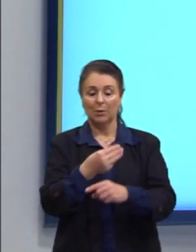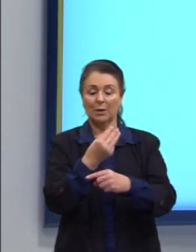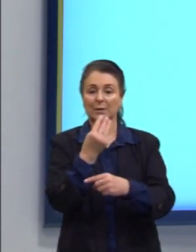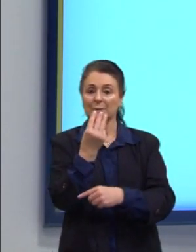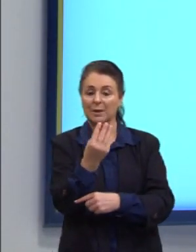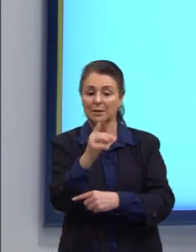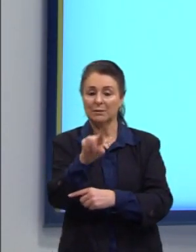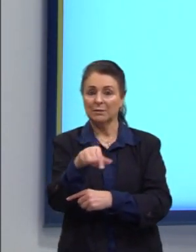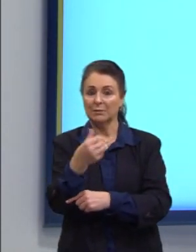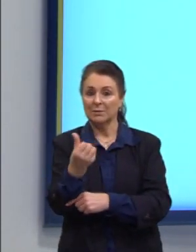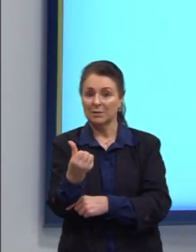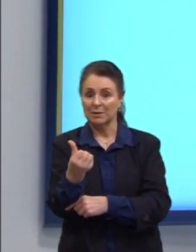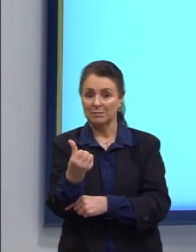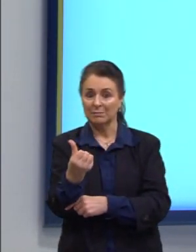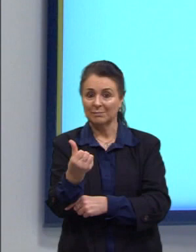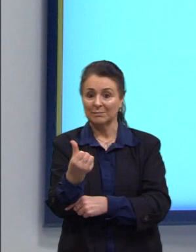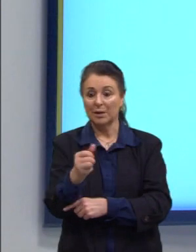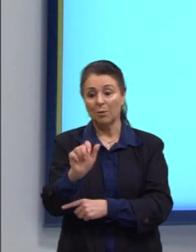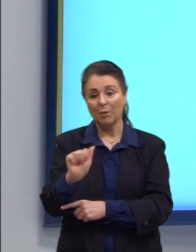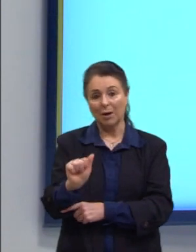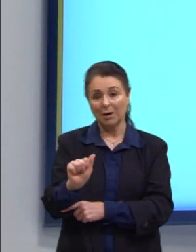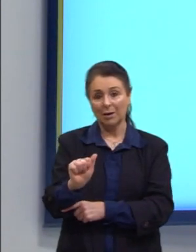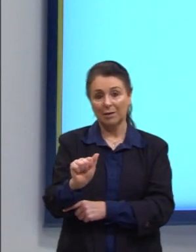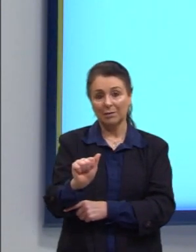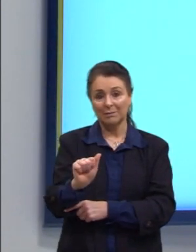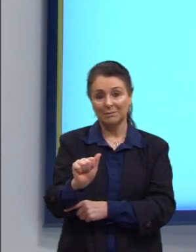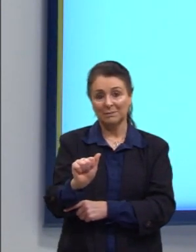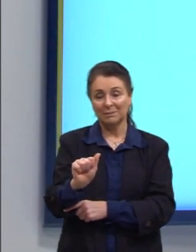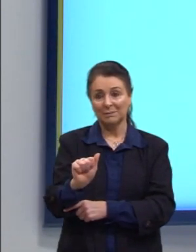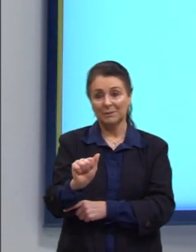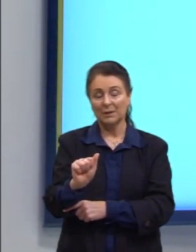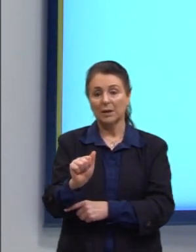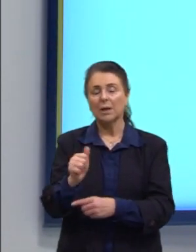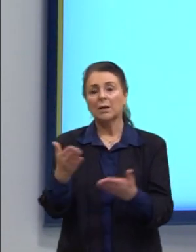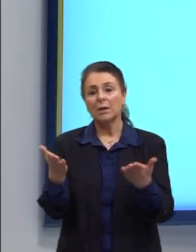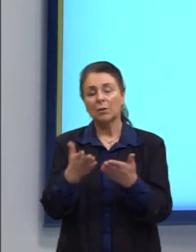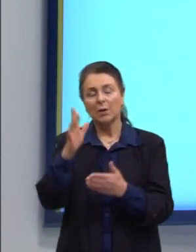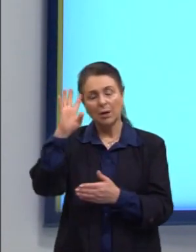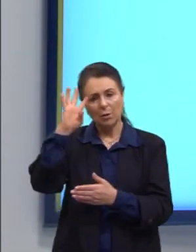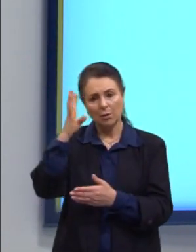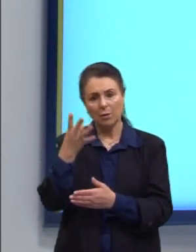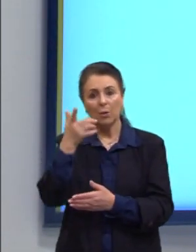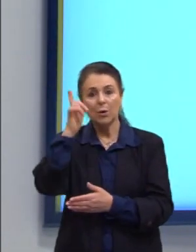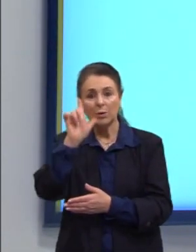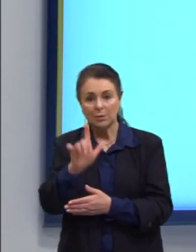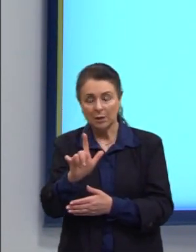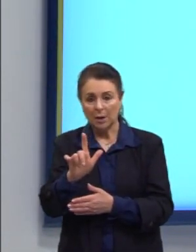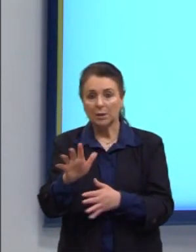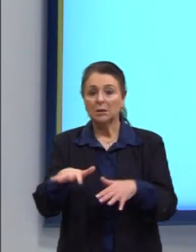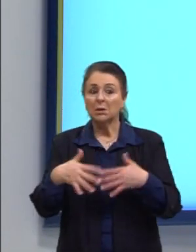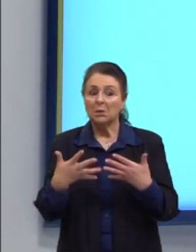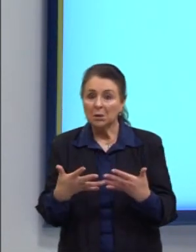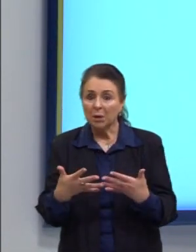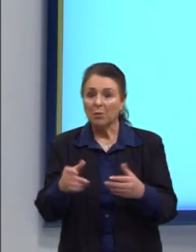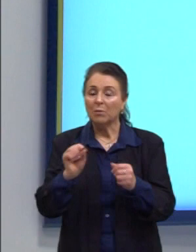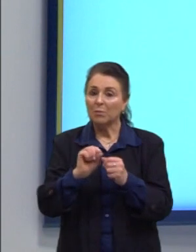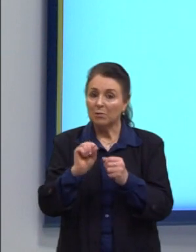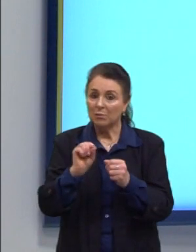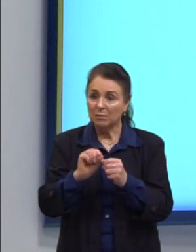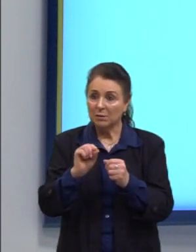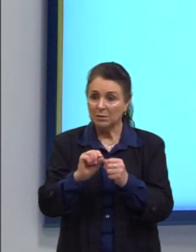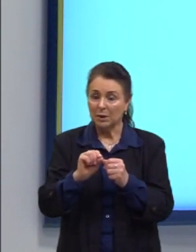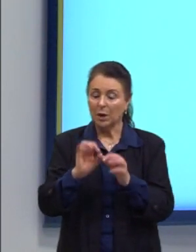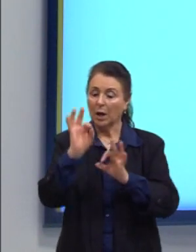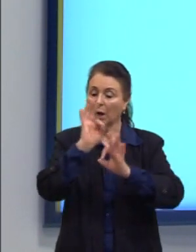Esse seria o valor do nosso A. E aí a gente consegue até terminar, então, Aqui, de